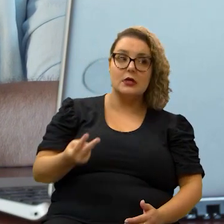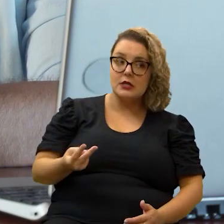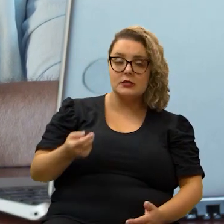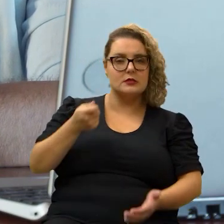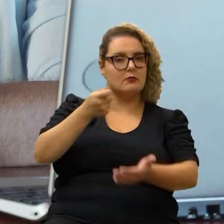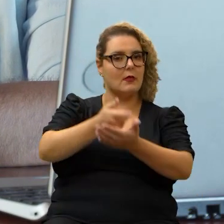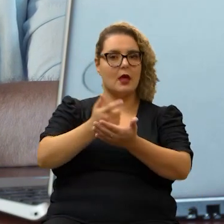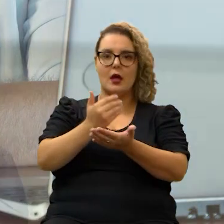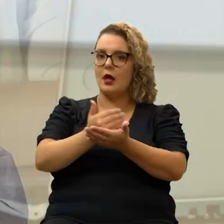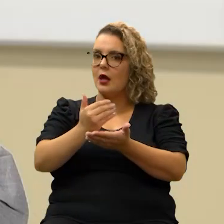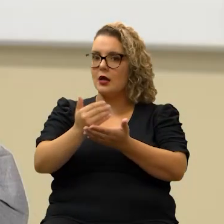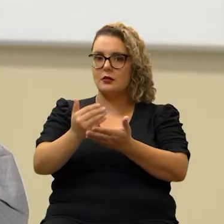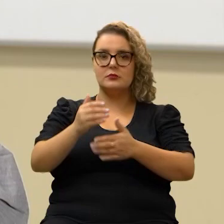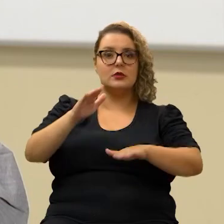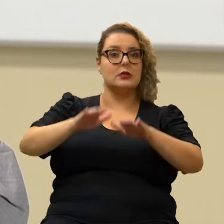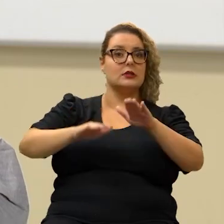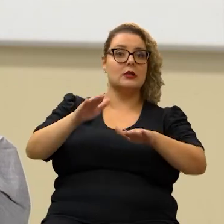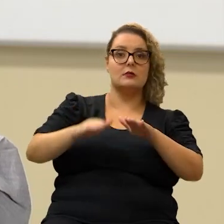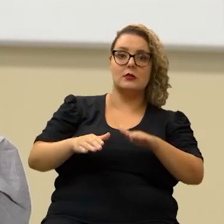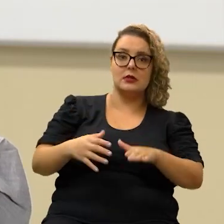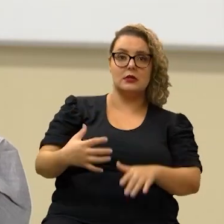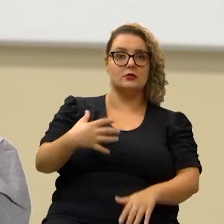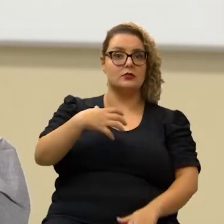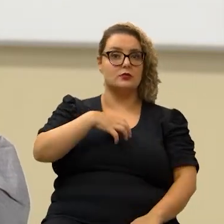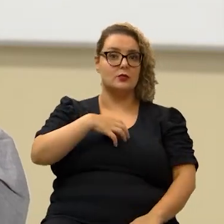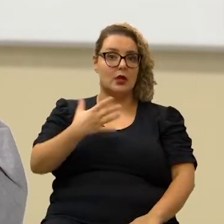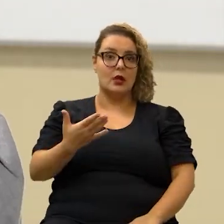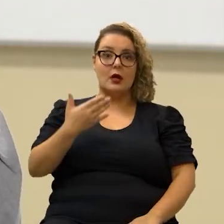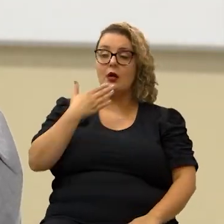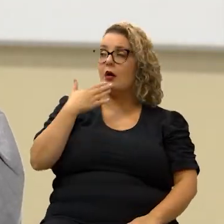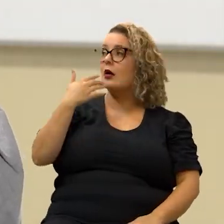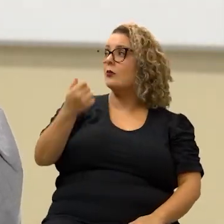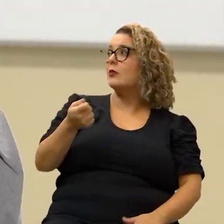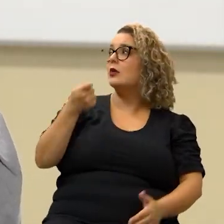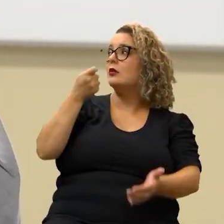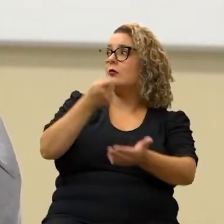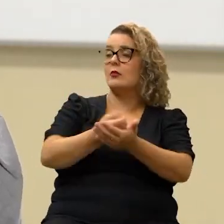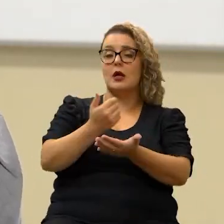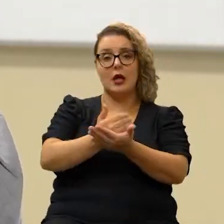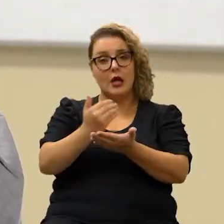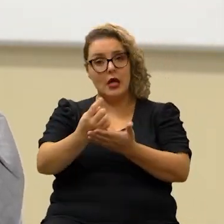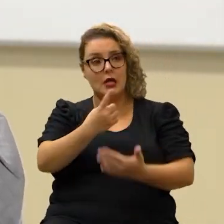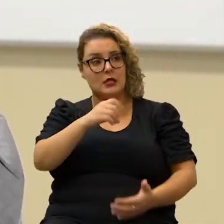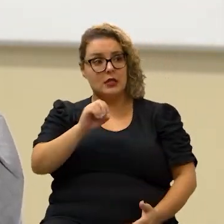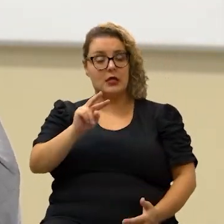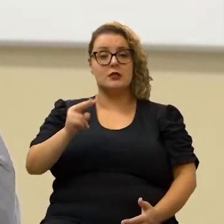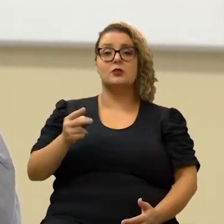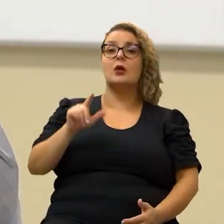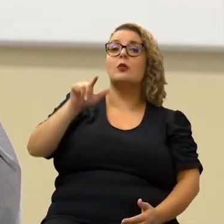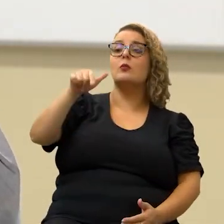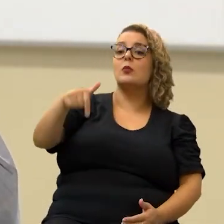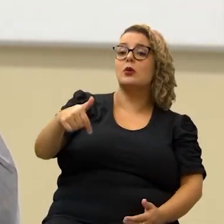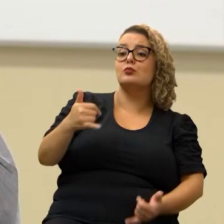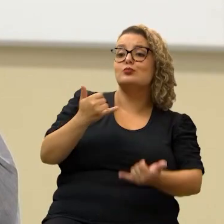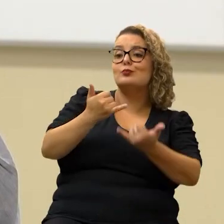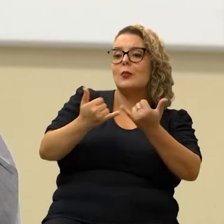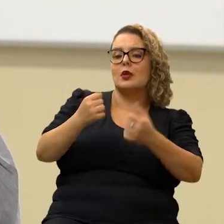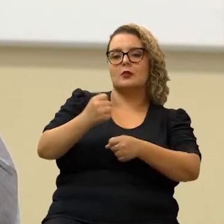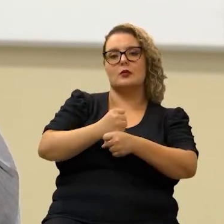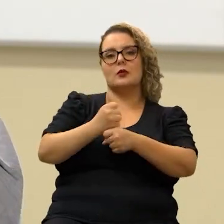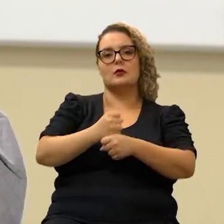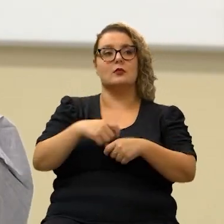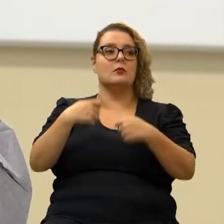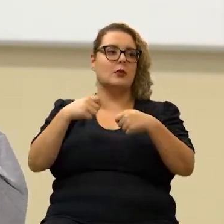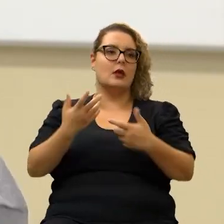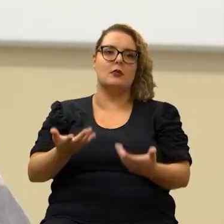vezes e dependendo da situação é melhor você pagar em 10 vezes do que depois lá no meio